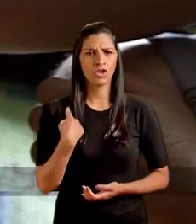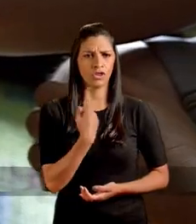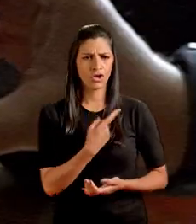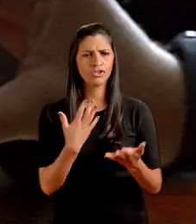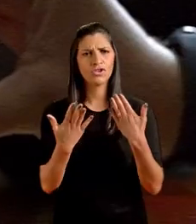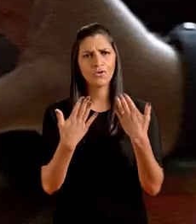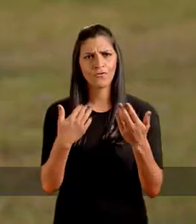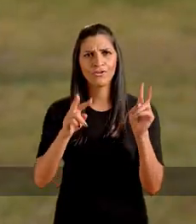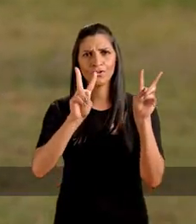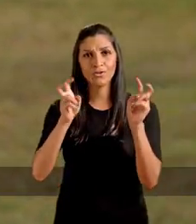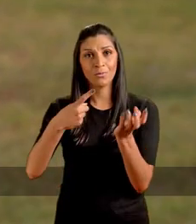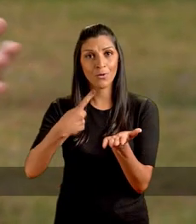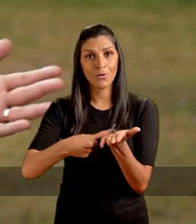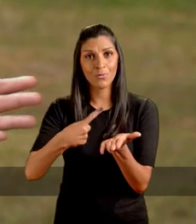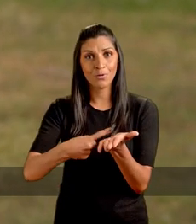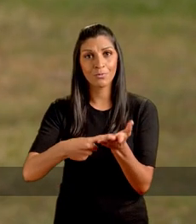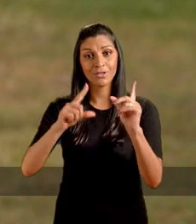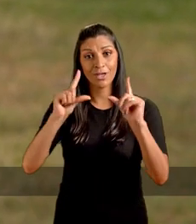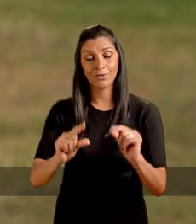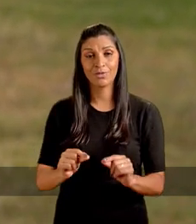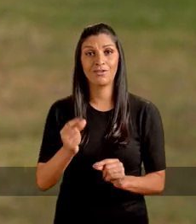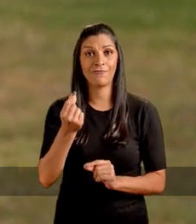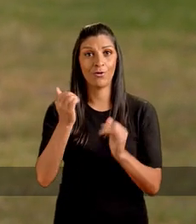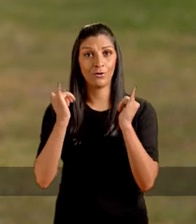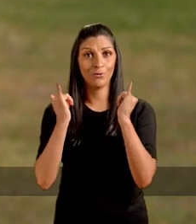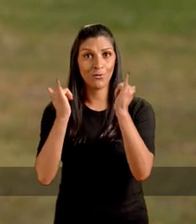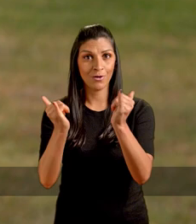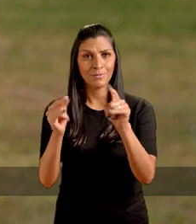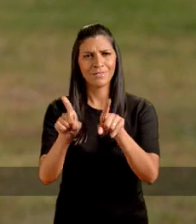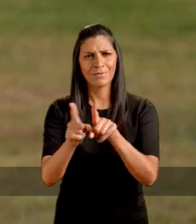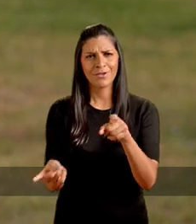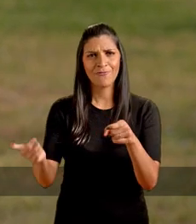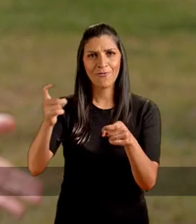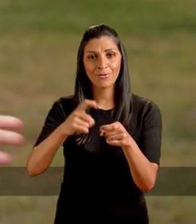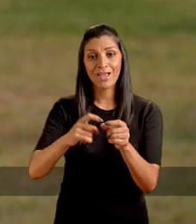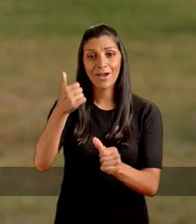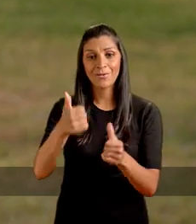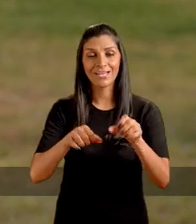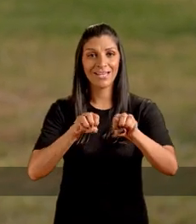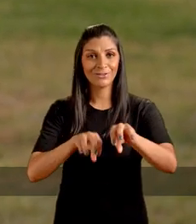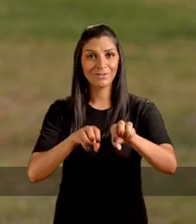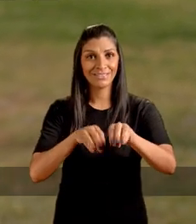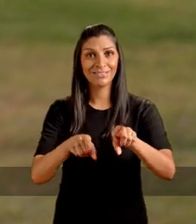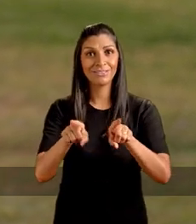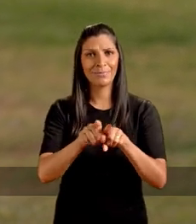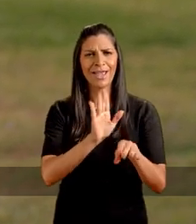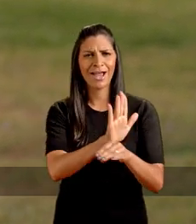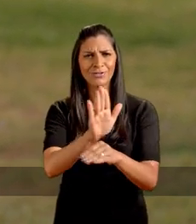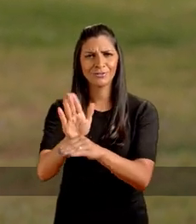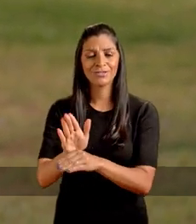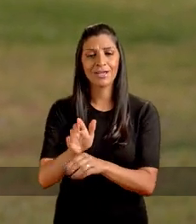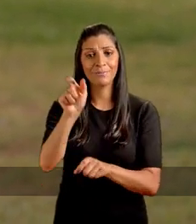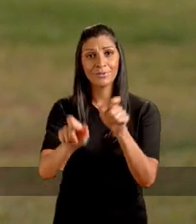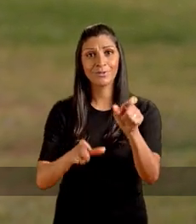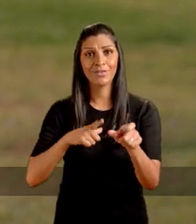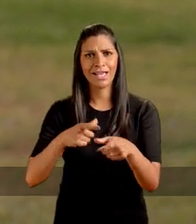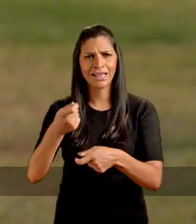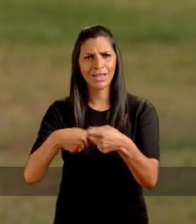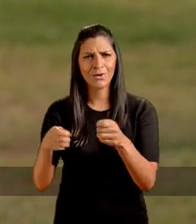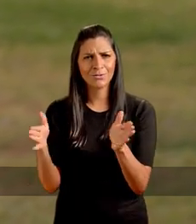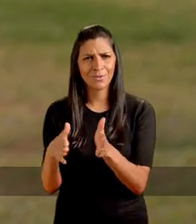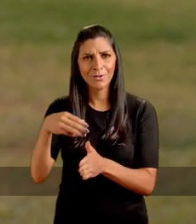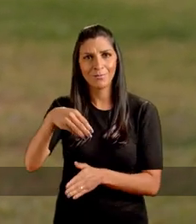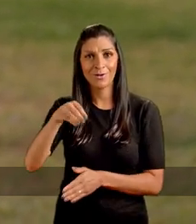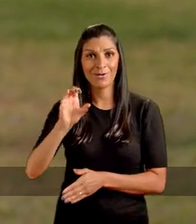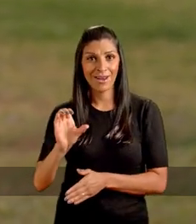A gente já falou sobre o meu compromisso de reduzir o valor da passagem, recuperar a qualidade do ensino e ajudar quem tem um pequeno